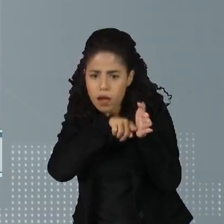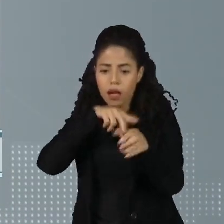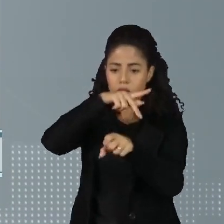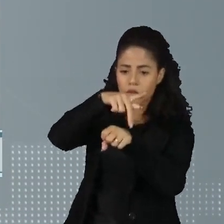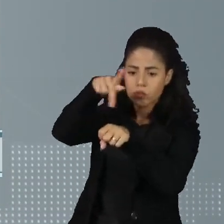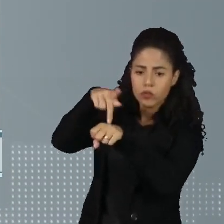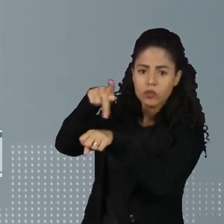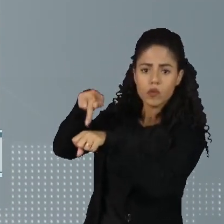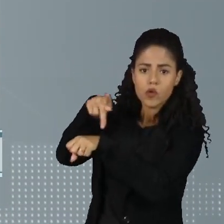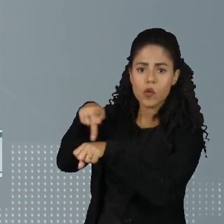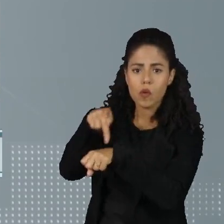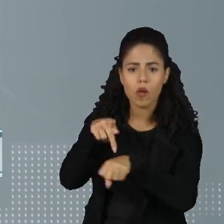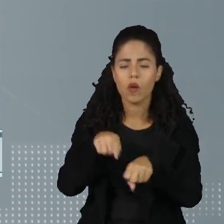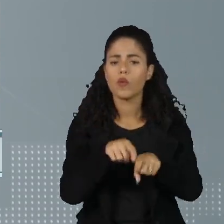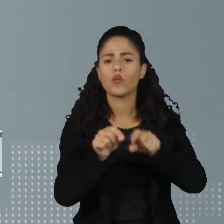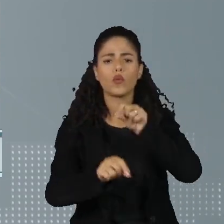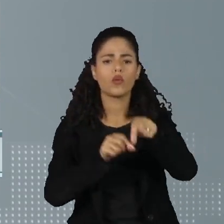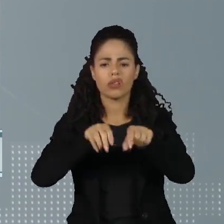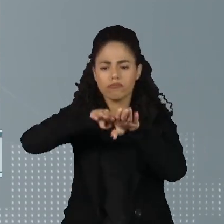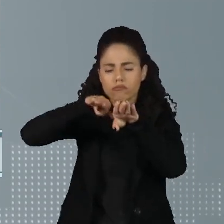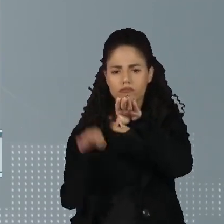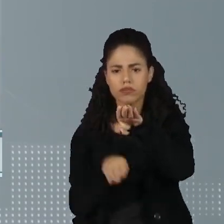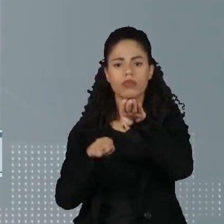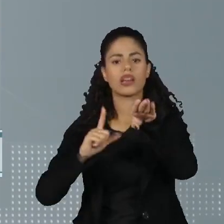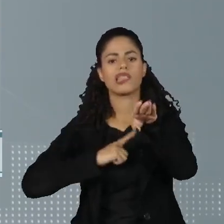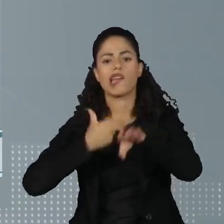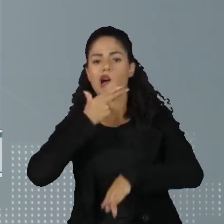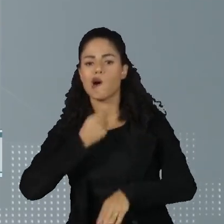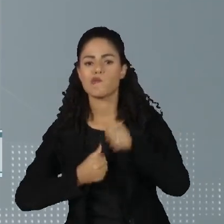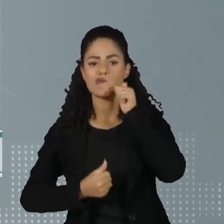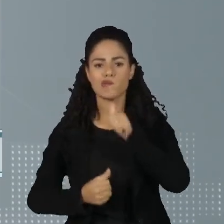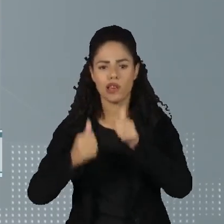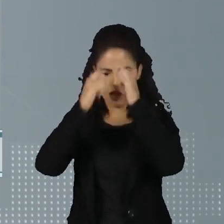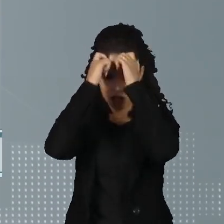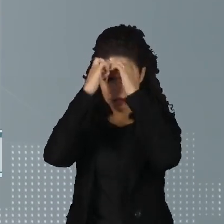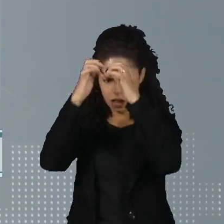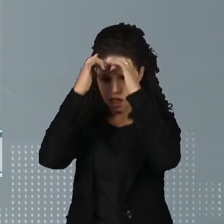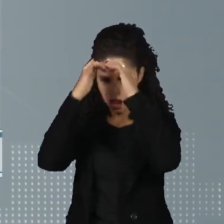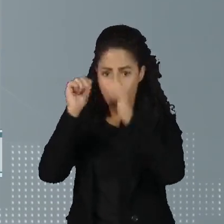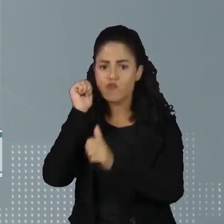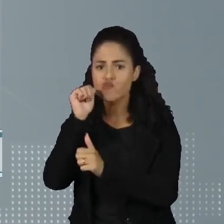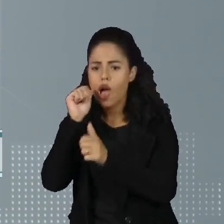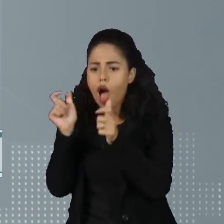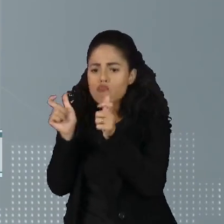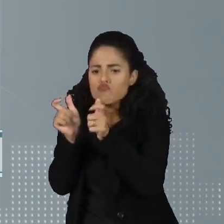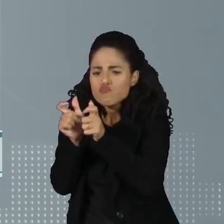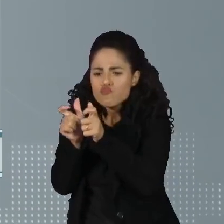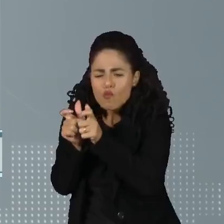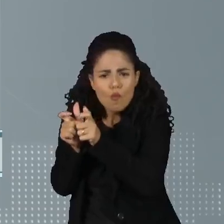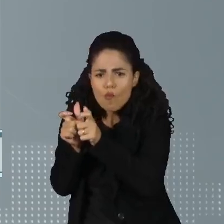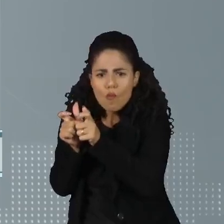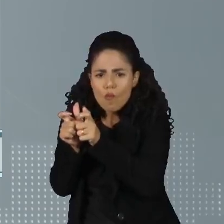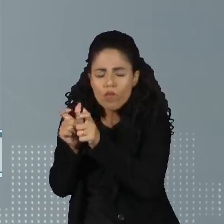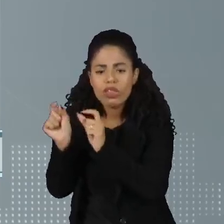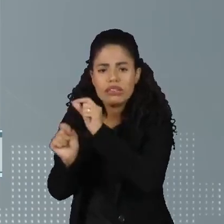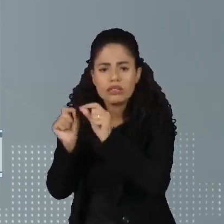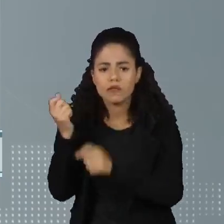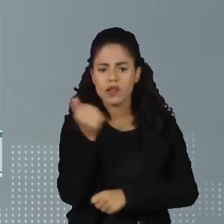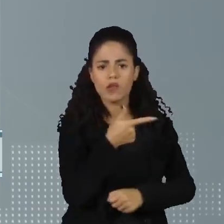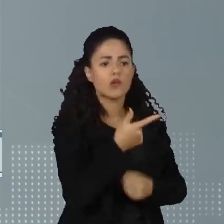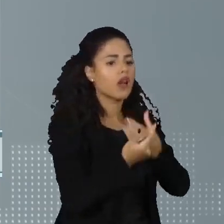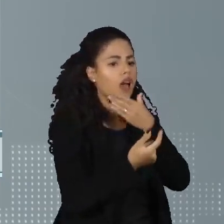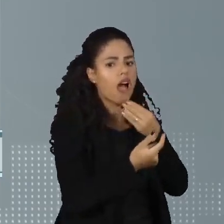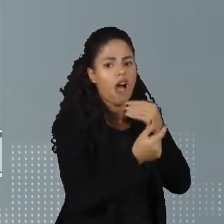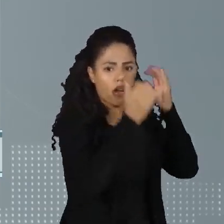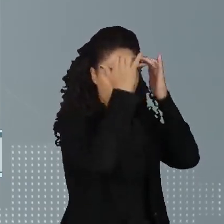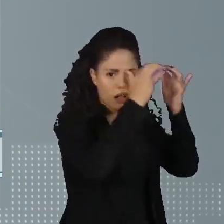em que são submetidas a um tratamento desigual, o tamanho do cérebro das mulheres é menor do que o dos homens. Essas diferenças